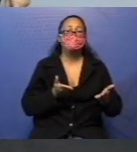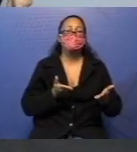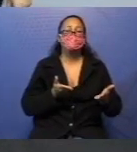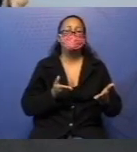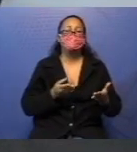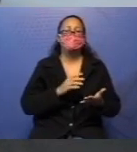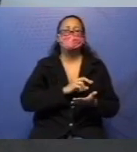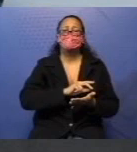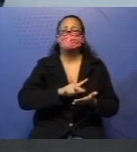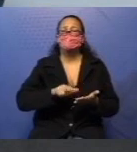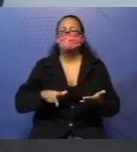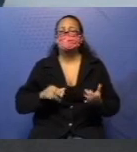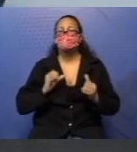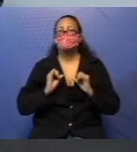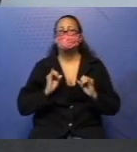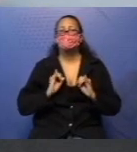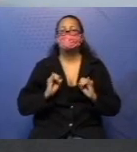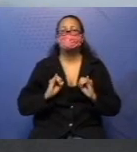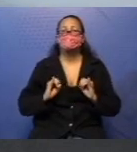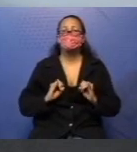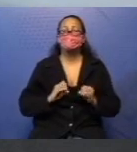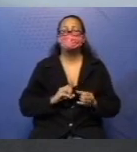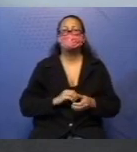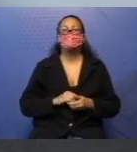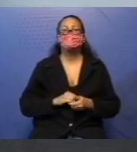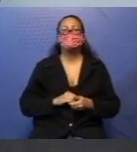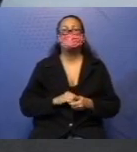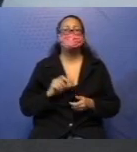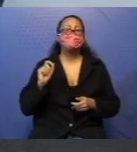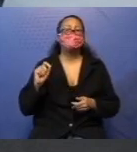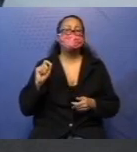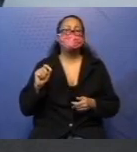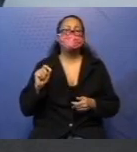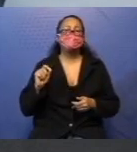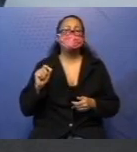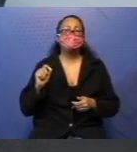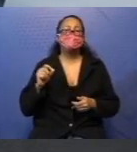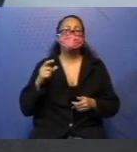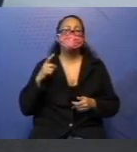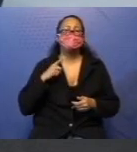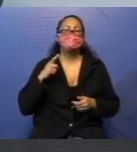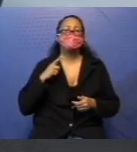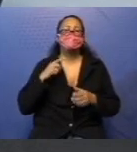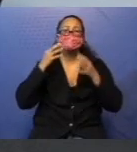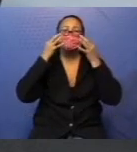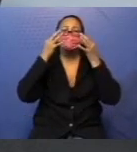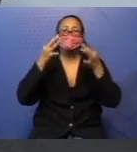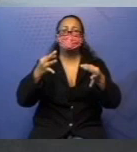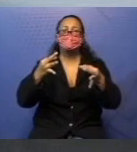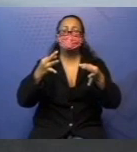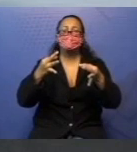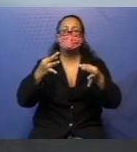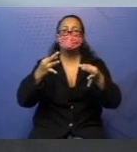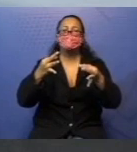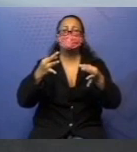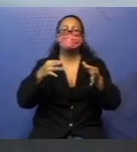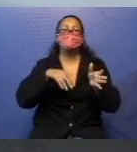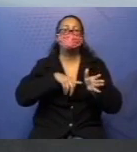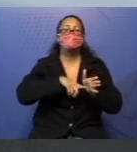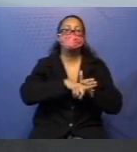É. Por isso que eu gosto desse problema. O que a gente tem que se atentar, prestar atenção? Na